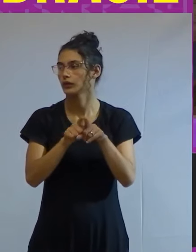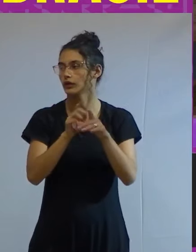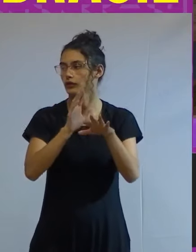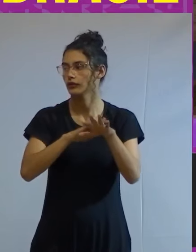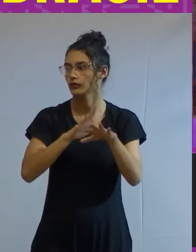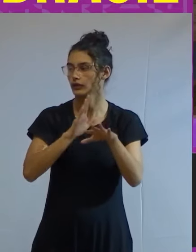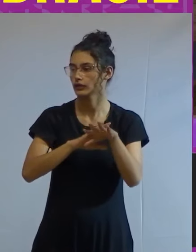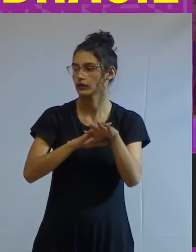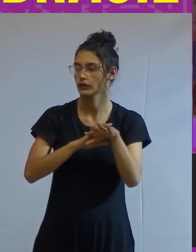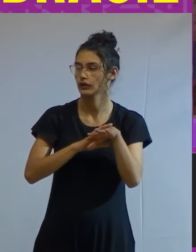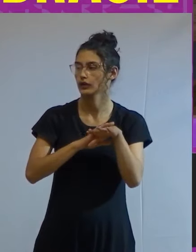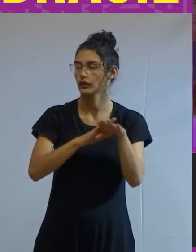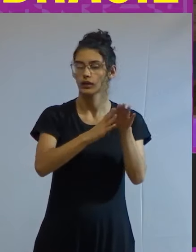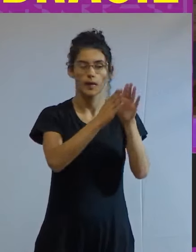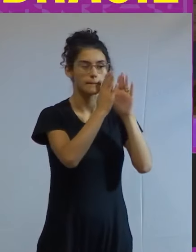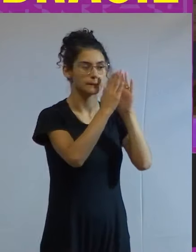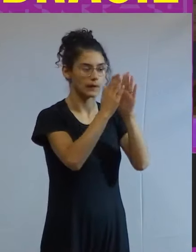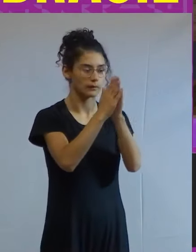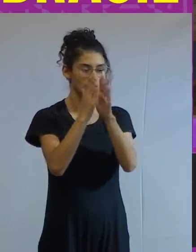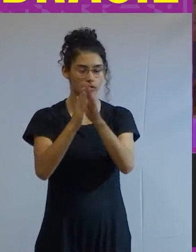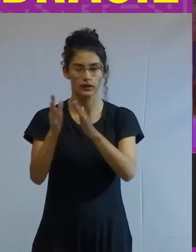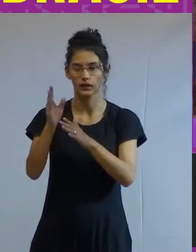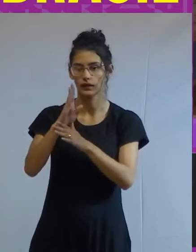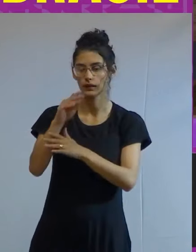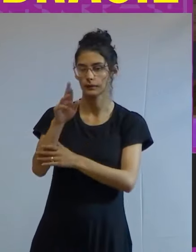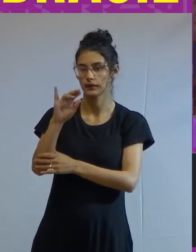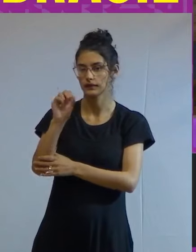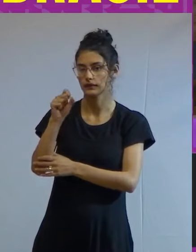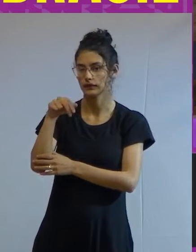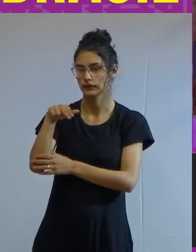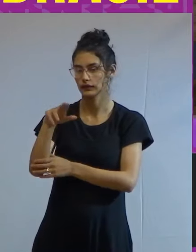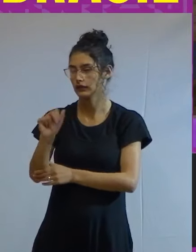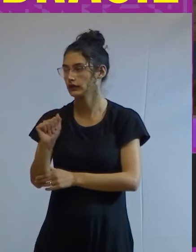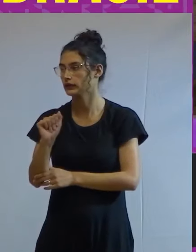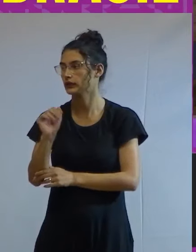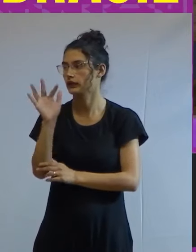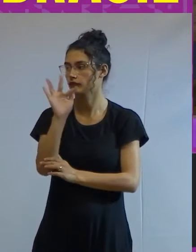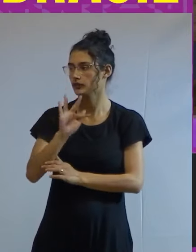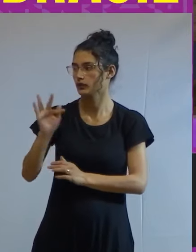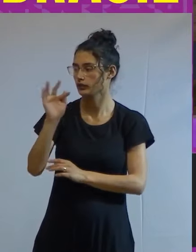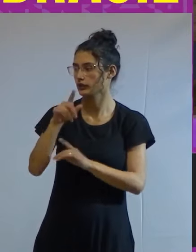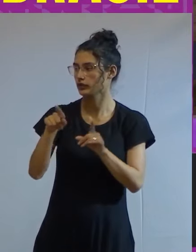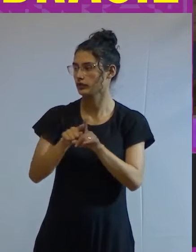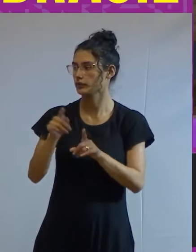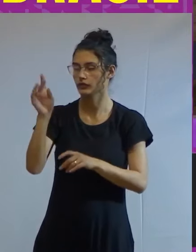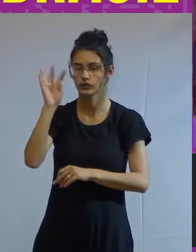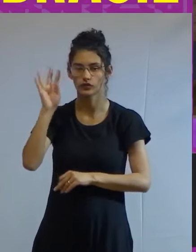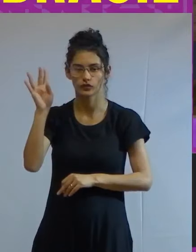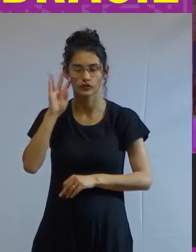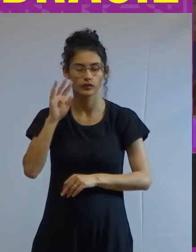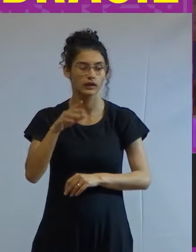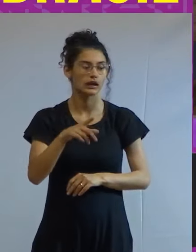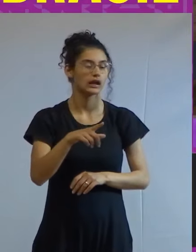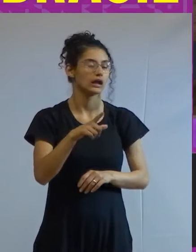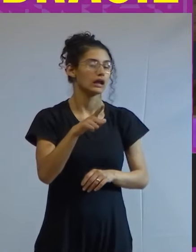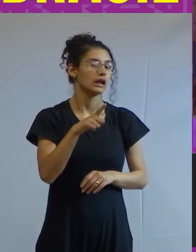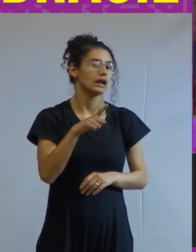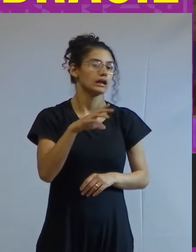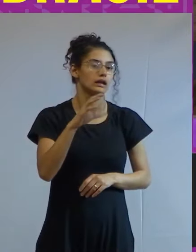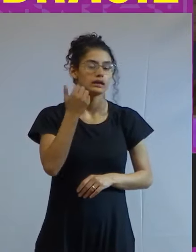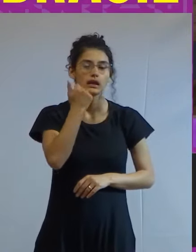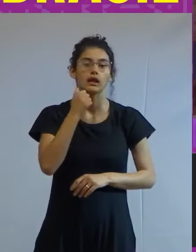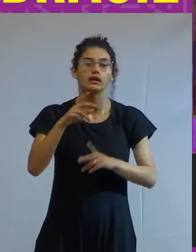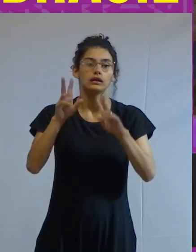-reitoria da biblioteca brasiliana da faculdade de filosofia letras e ciências humanas